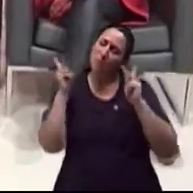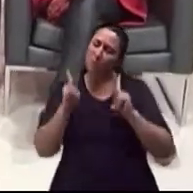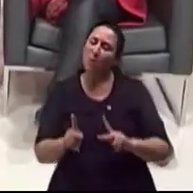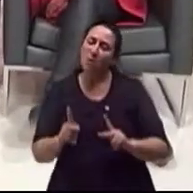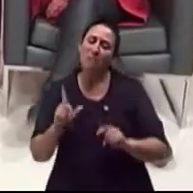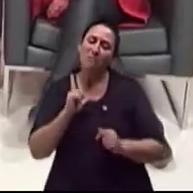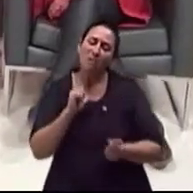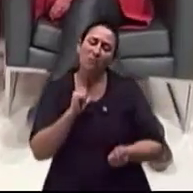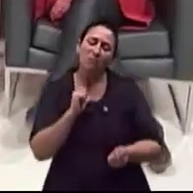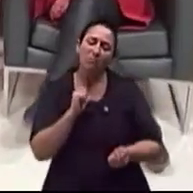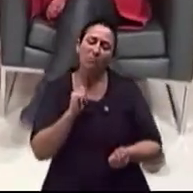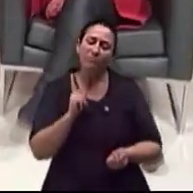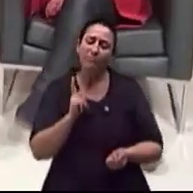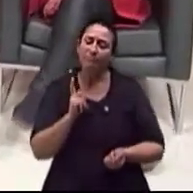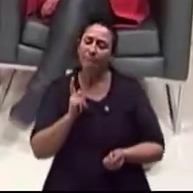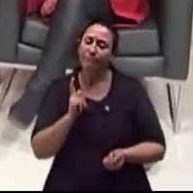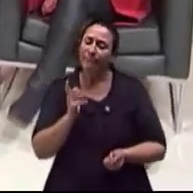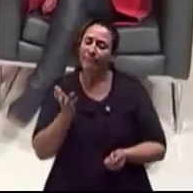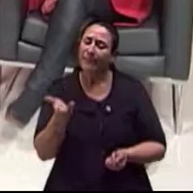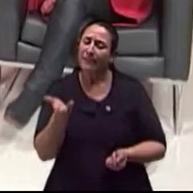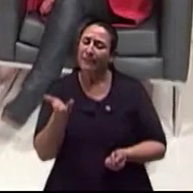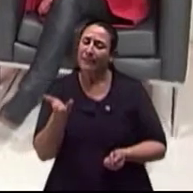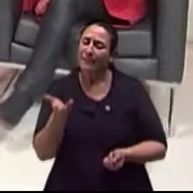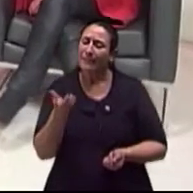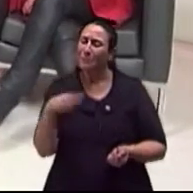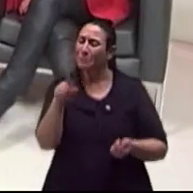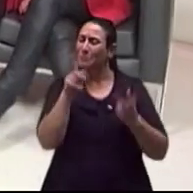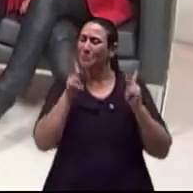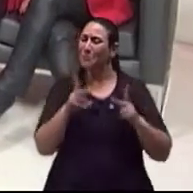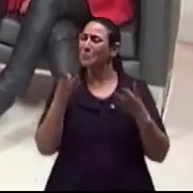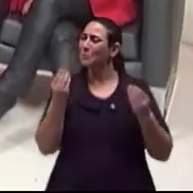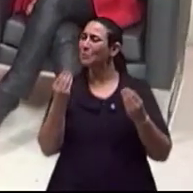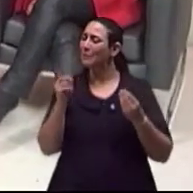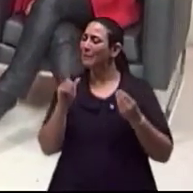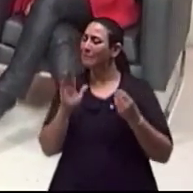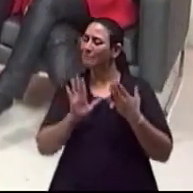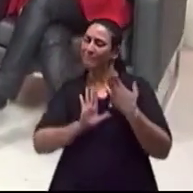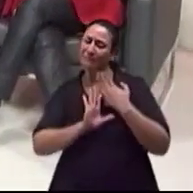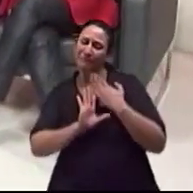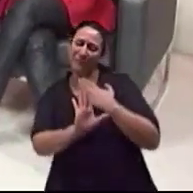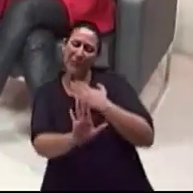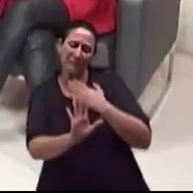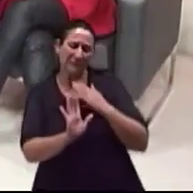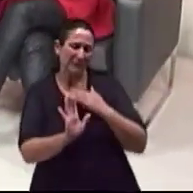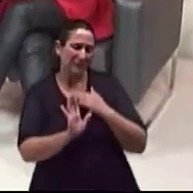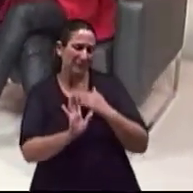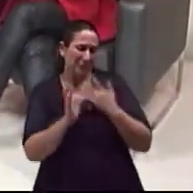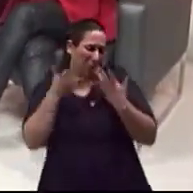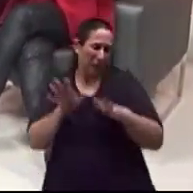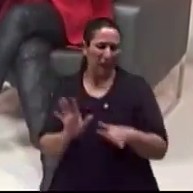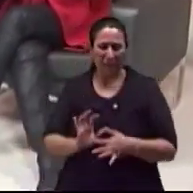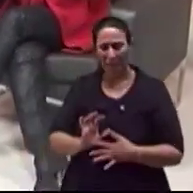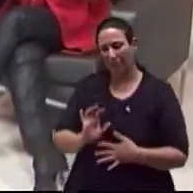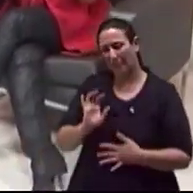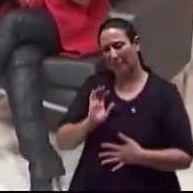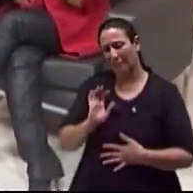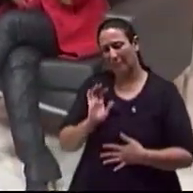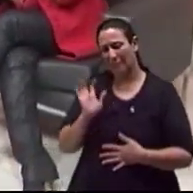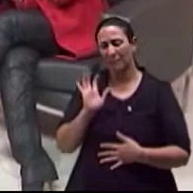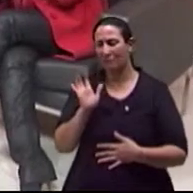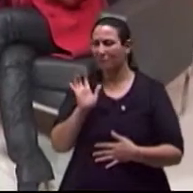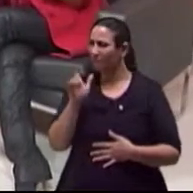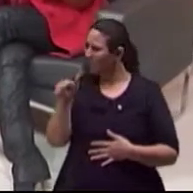certa... Sabe? De afastar uma certa repulsa Com, ah, tem espinhos